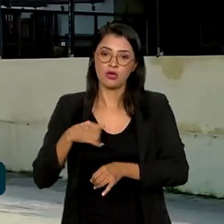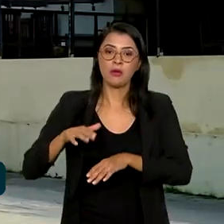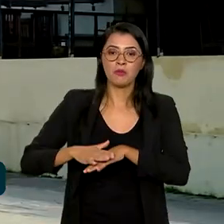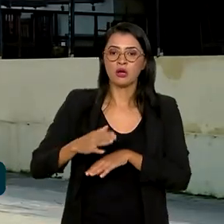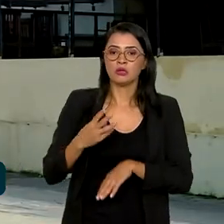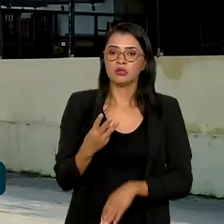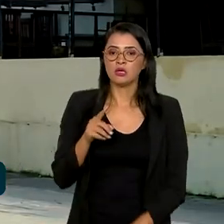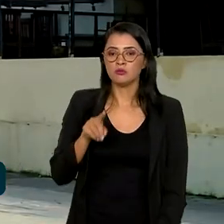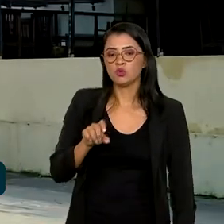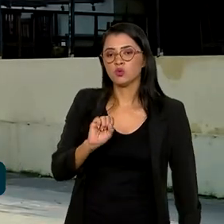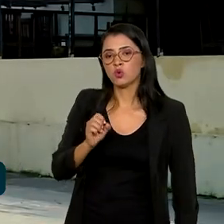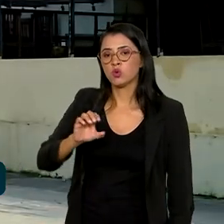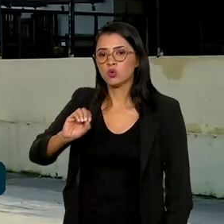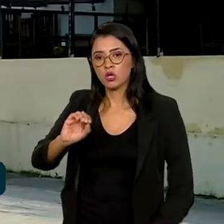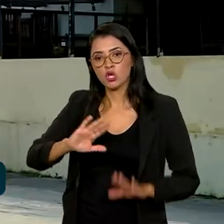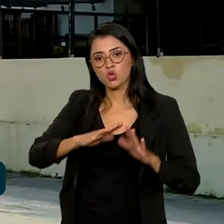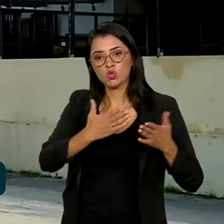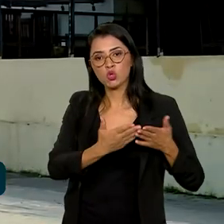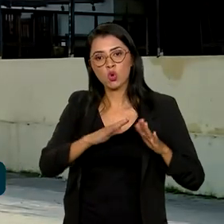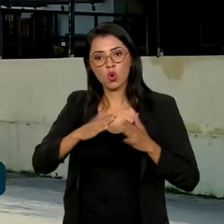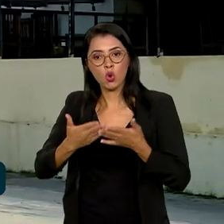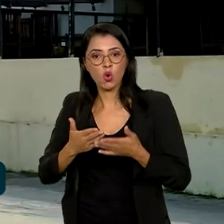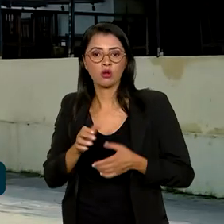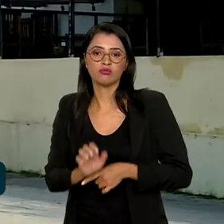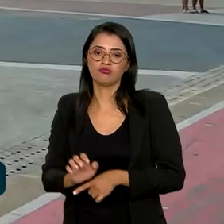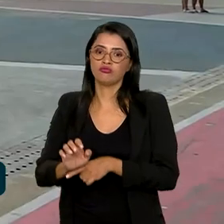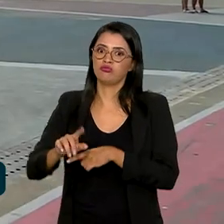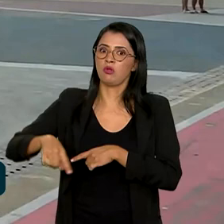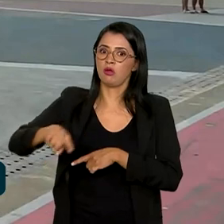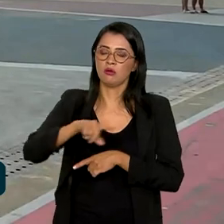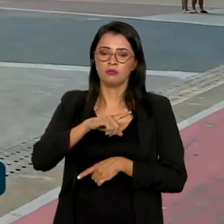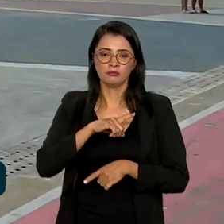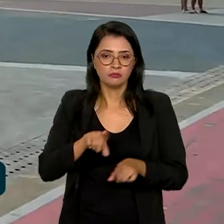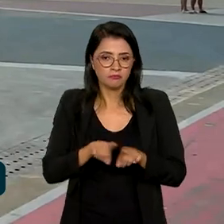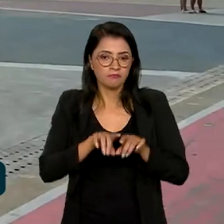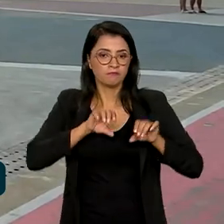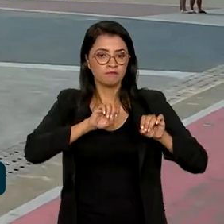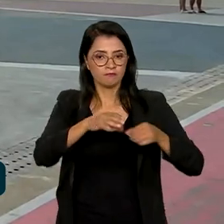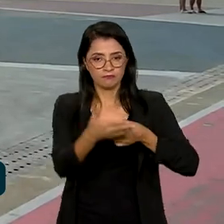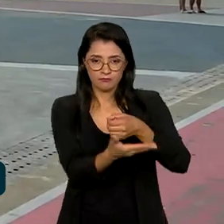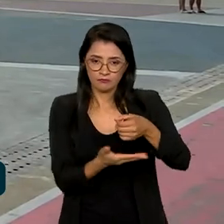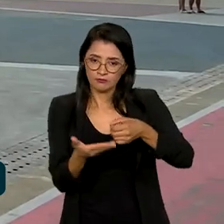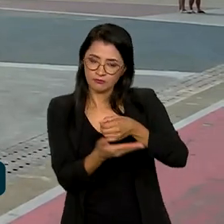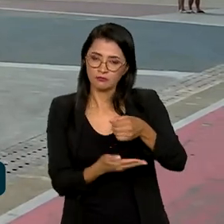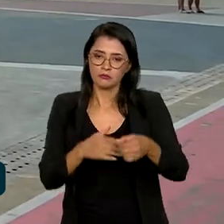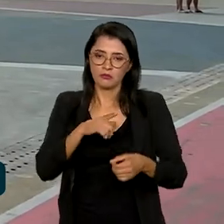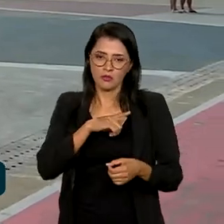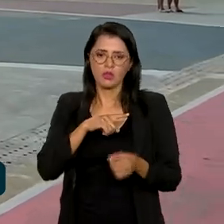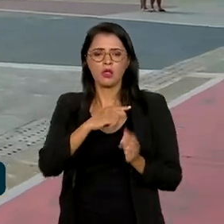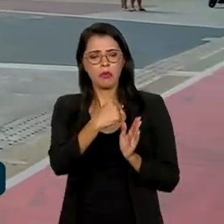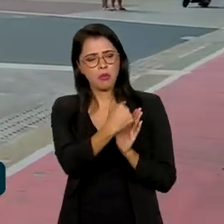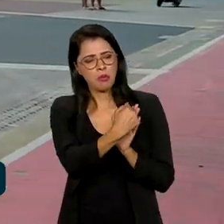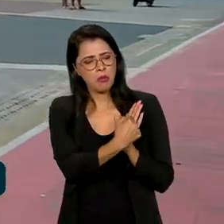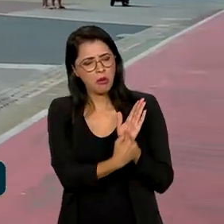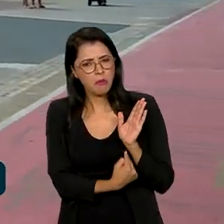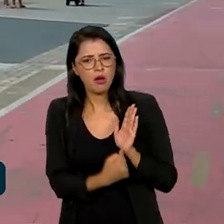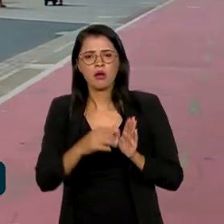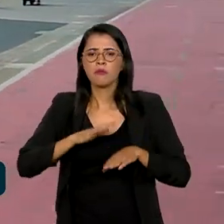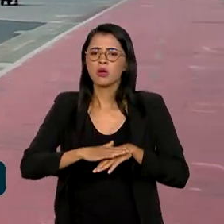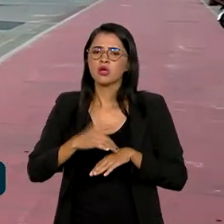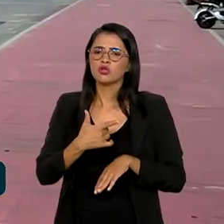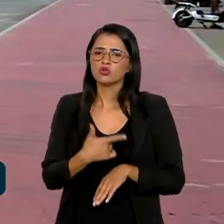de 3.800 escolas em todo o estado. E para a educação básica, estão na lista mais de